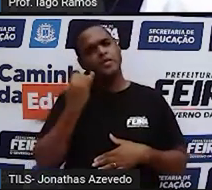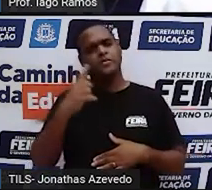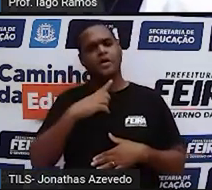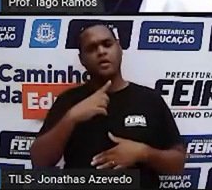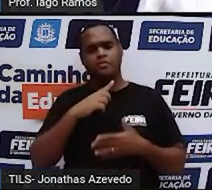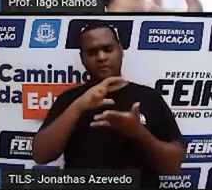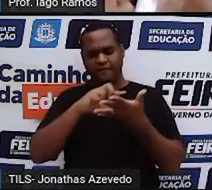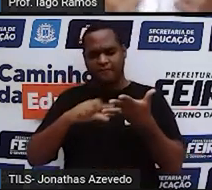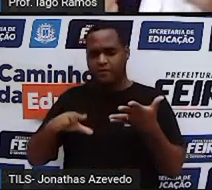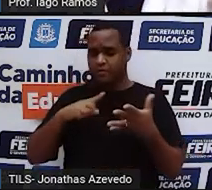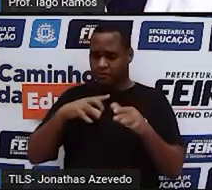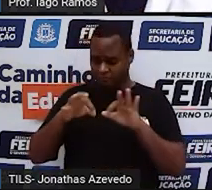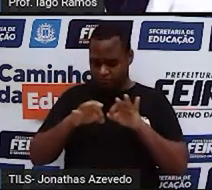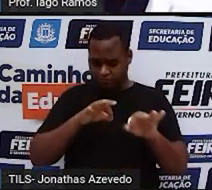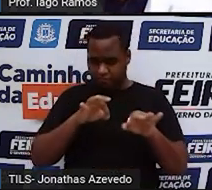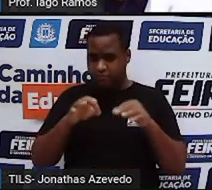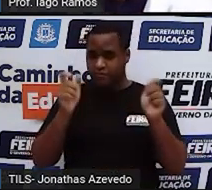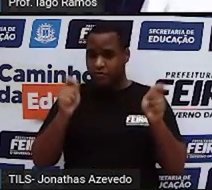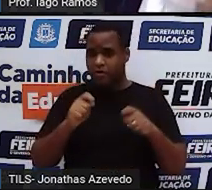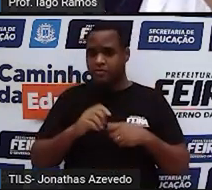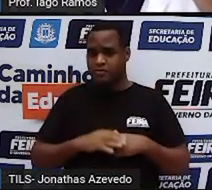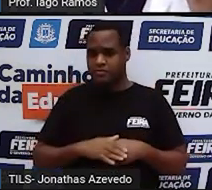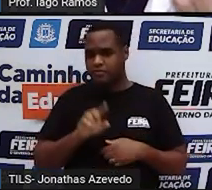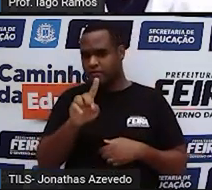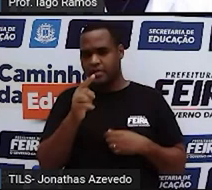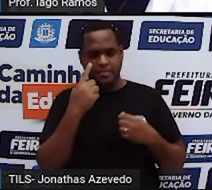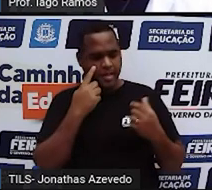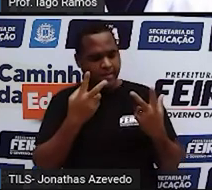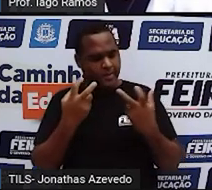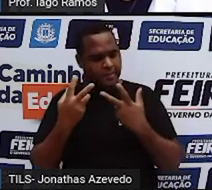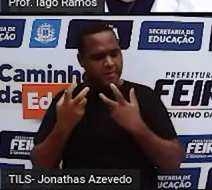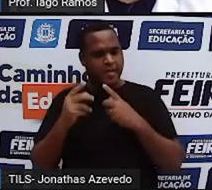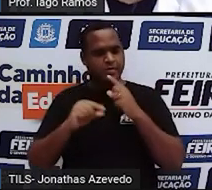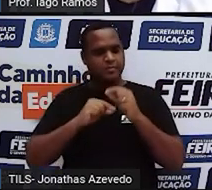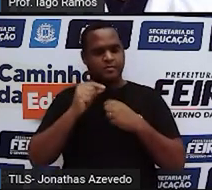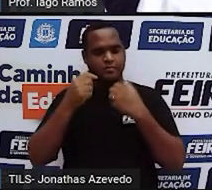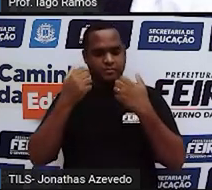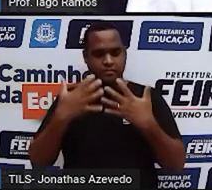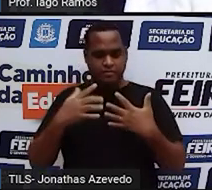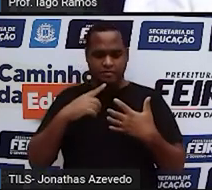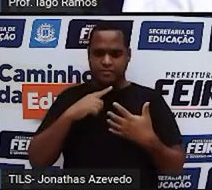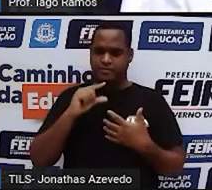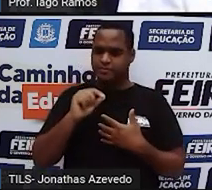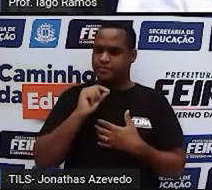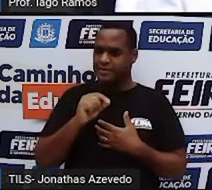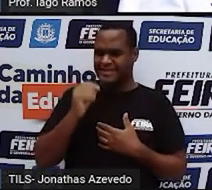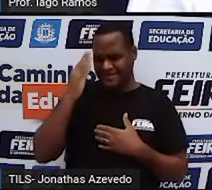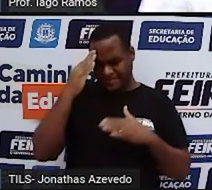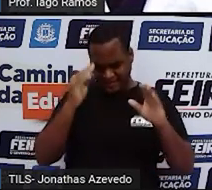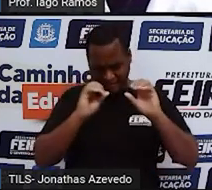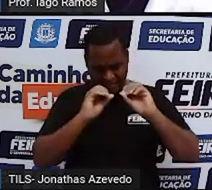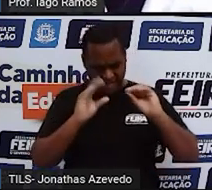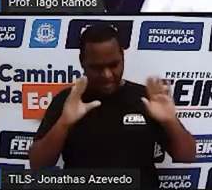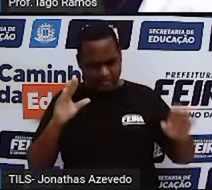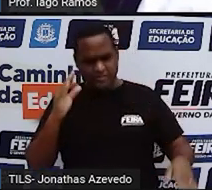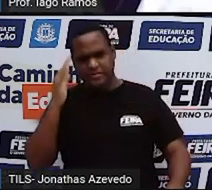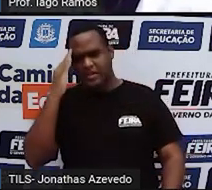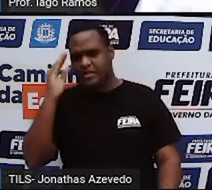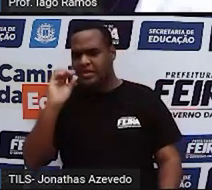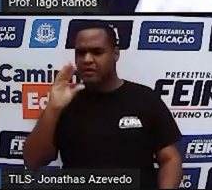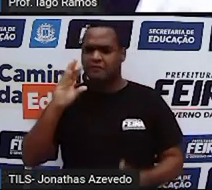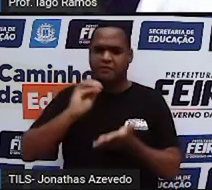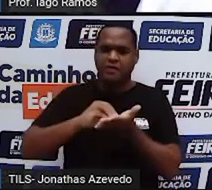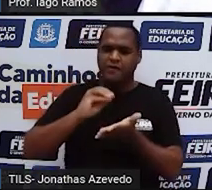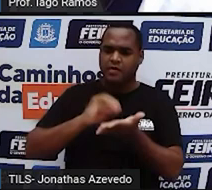aqui. E aí você vai perceber o que é que ficou bem entendido e o que é que não ficou bem entendido.